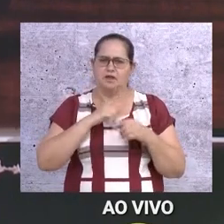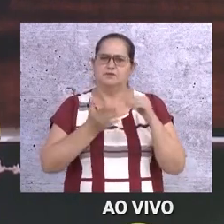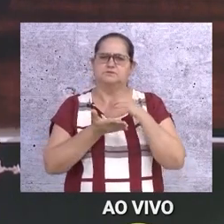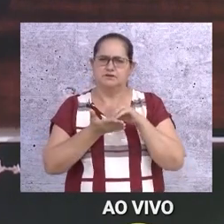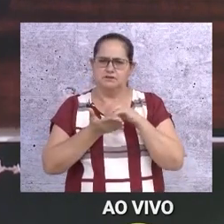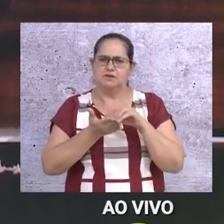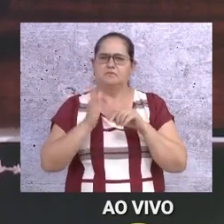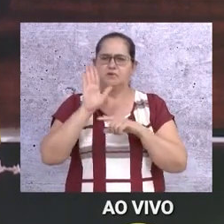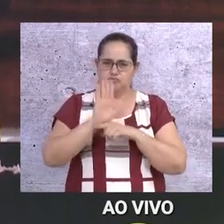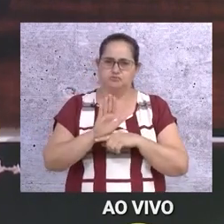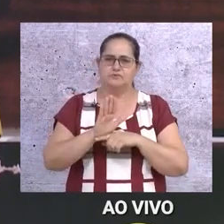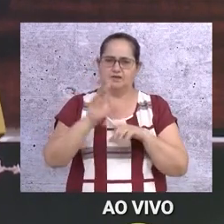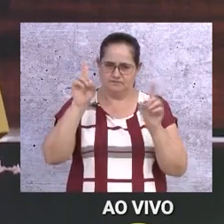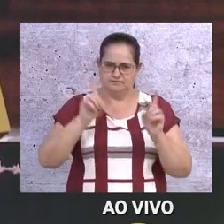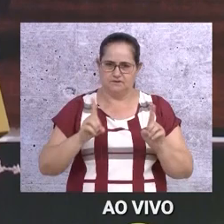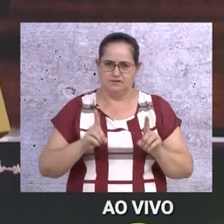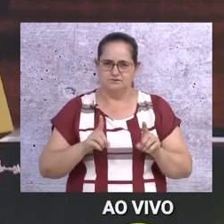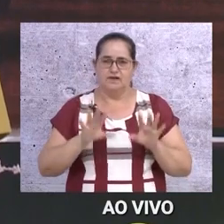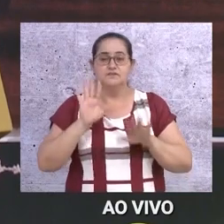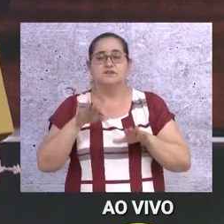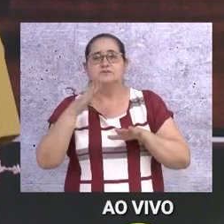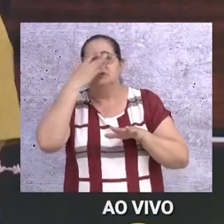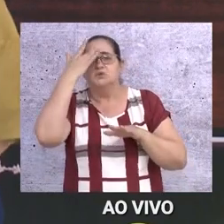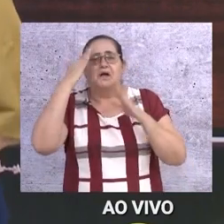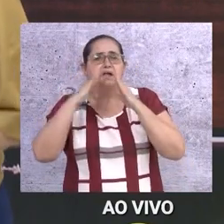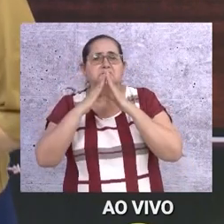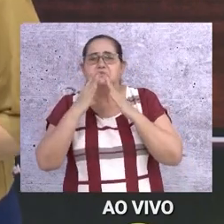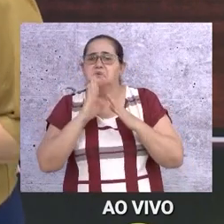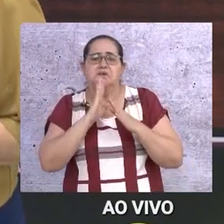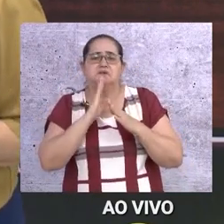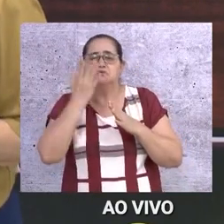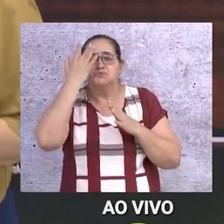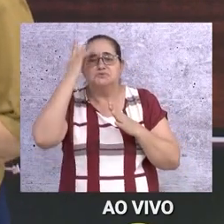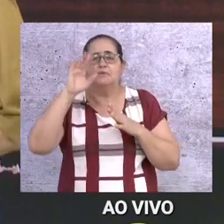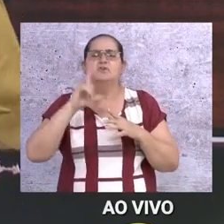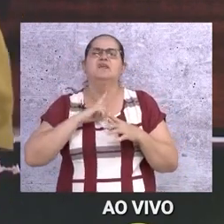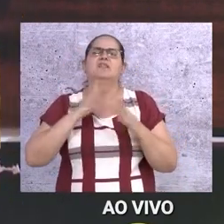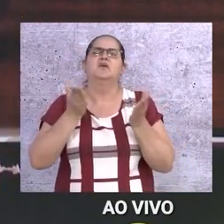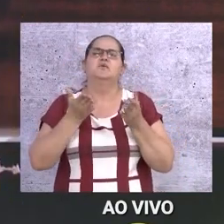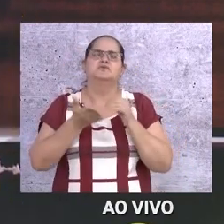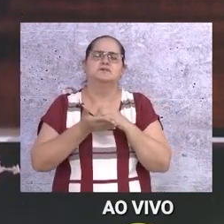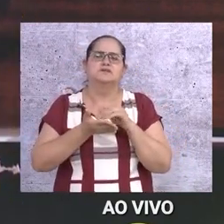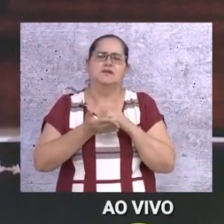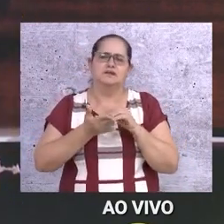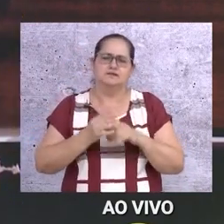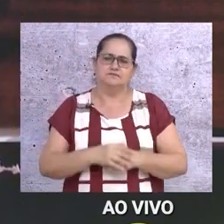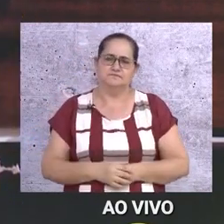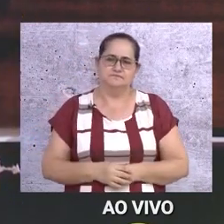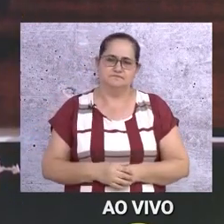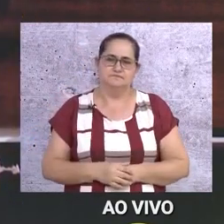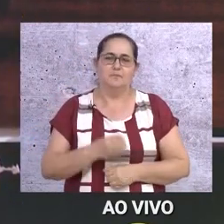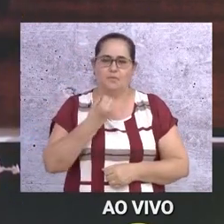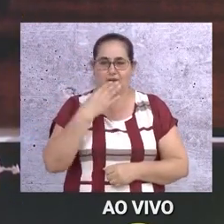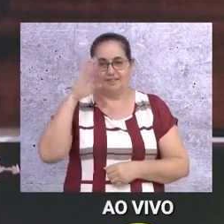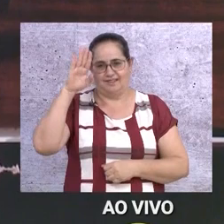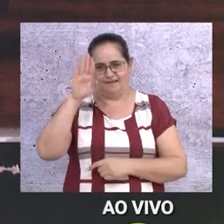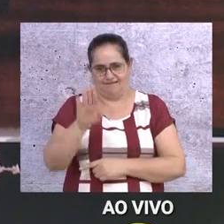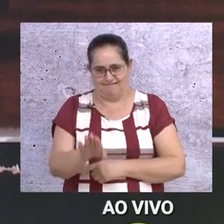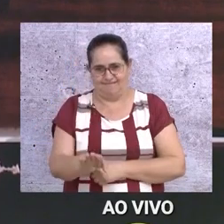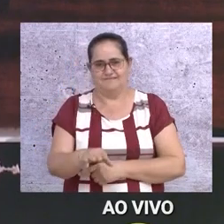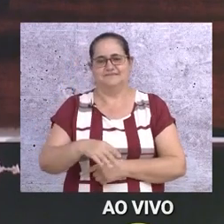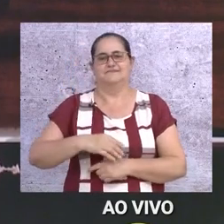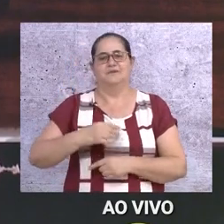secretaria para tratar esses assuntos. E, às vezes, o pessoal em casa não sabe. O que nós temos hoje em Rio Preto? Boa tarde.